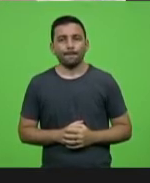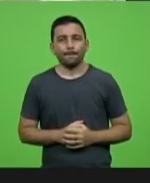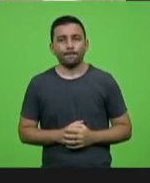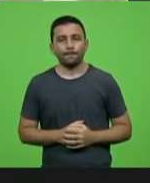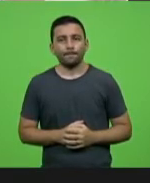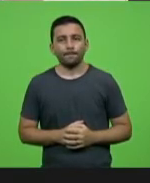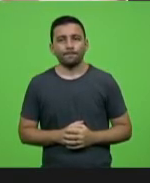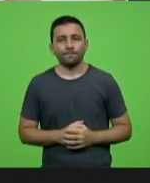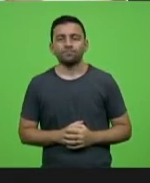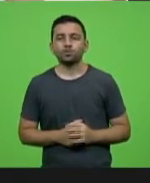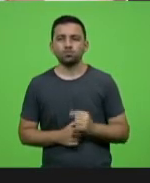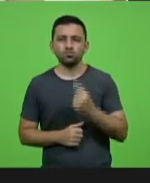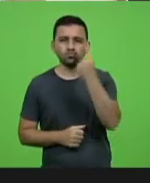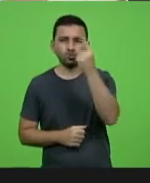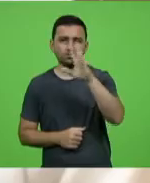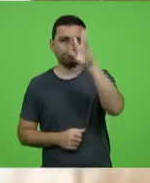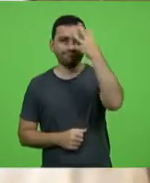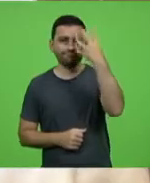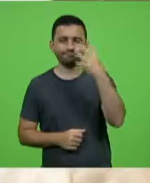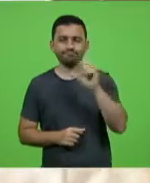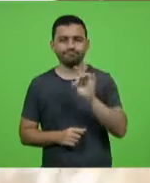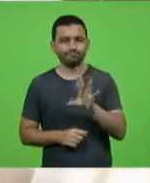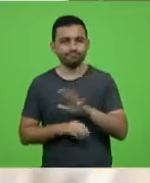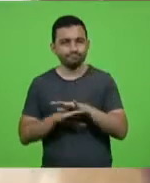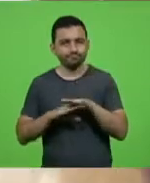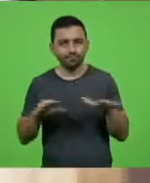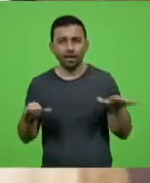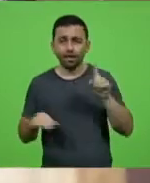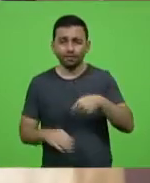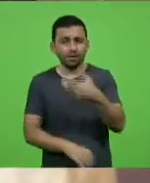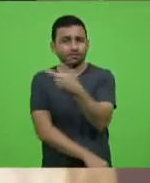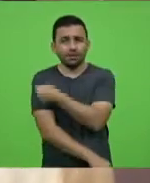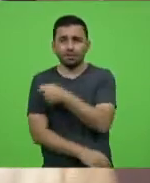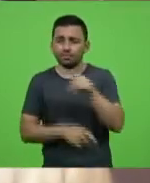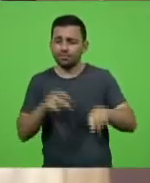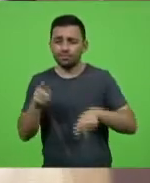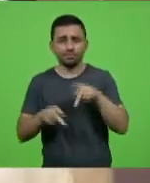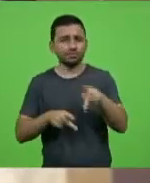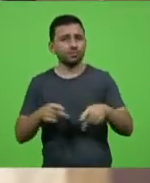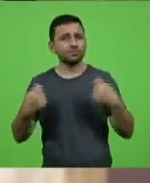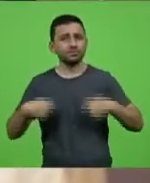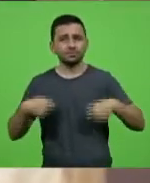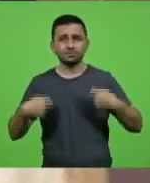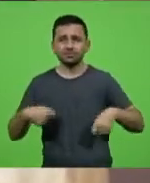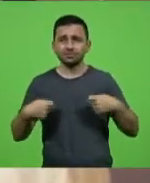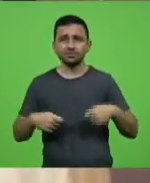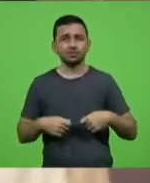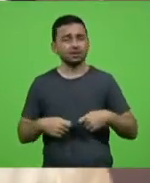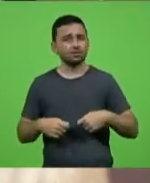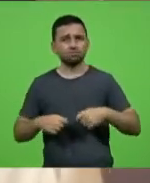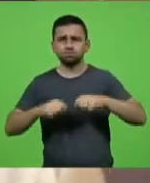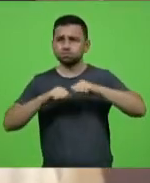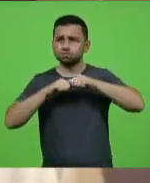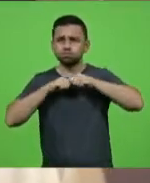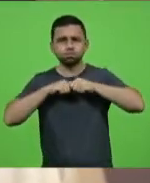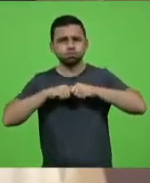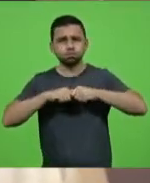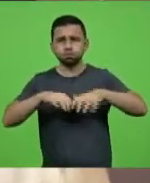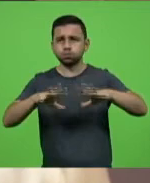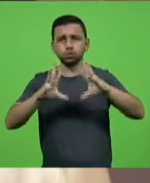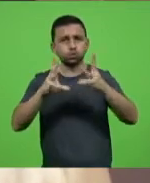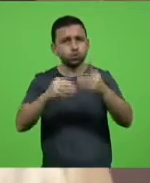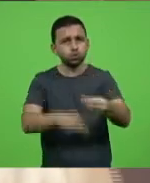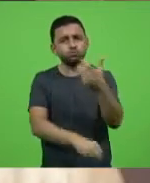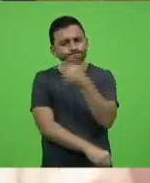A única solução que a gente vê é vacinando a população, precisa uma vacinação em massa, então precisa o